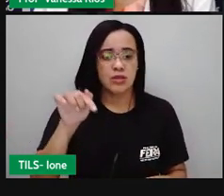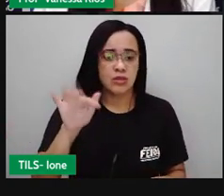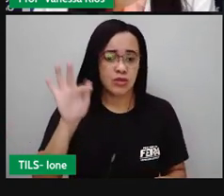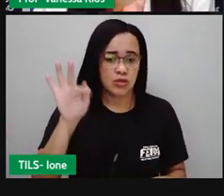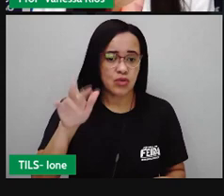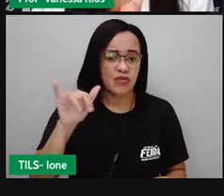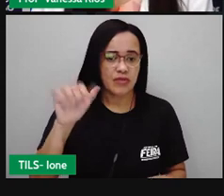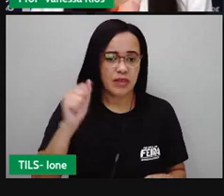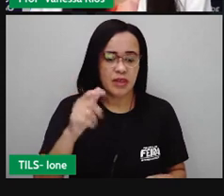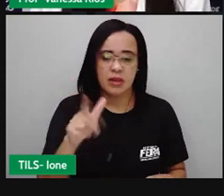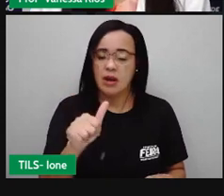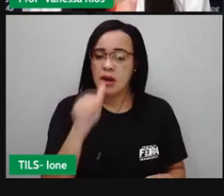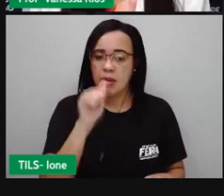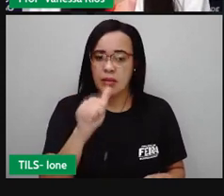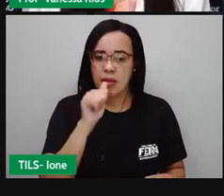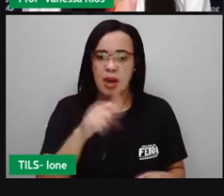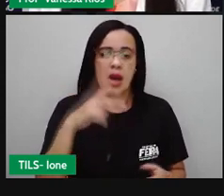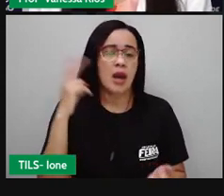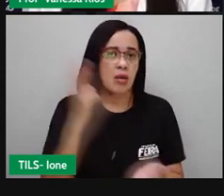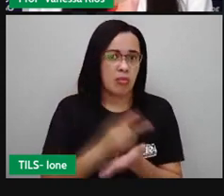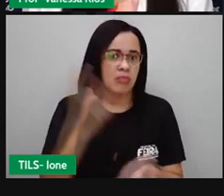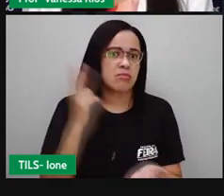quinhentos mililitros.